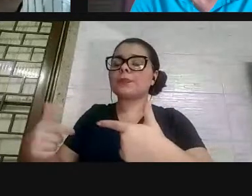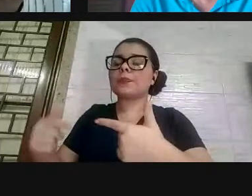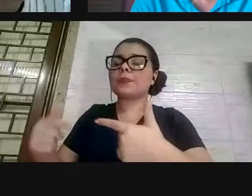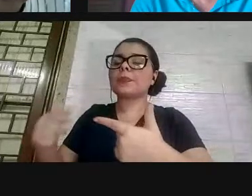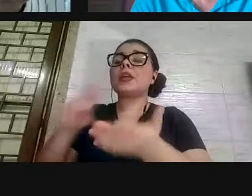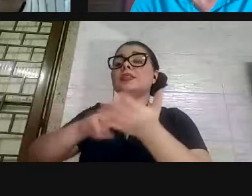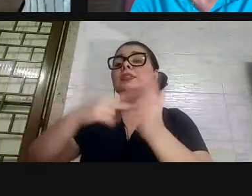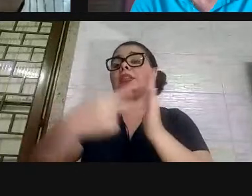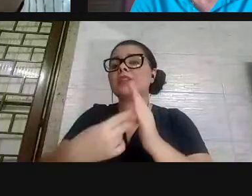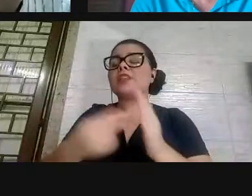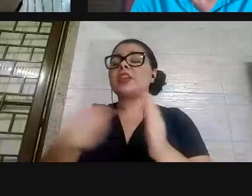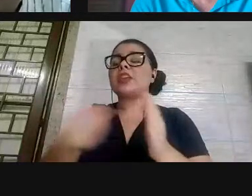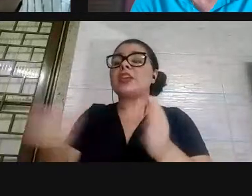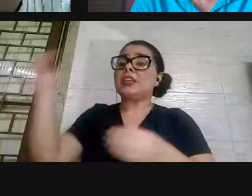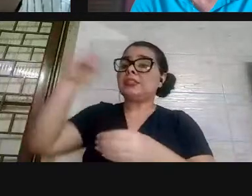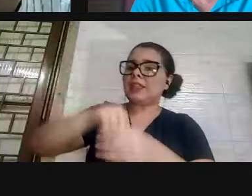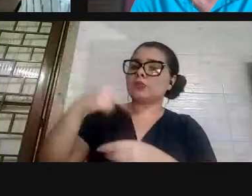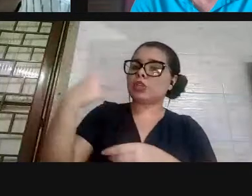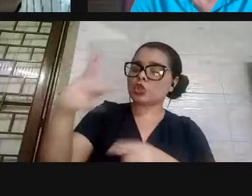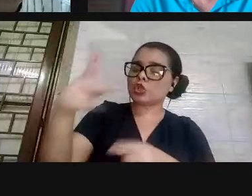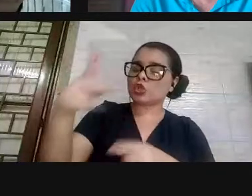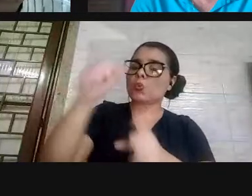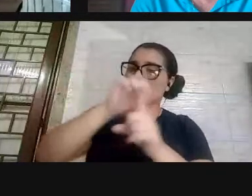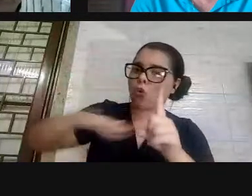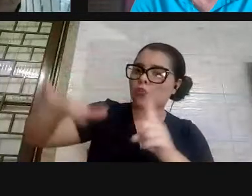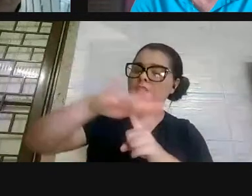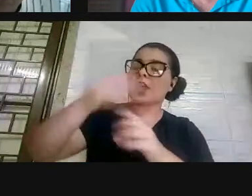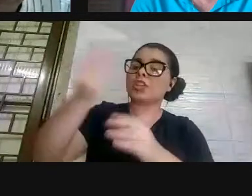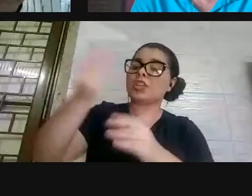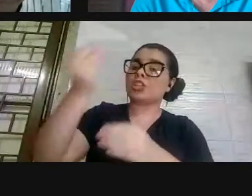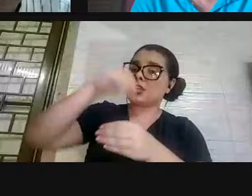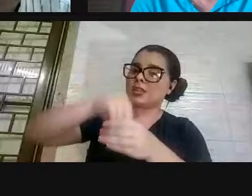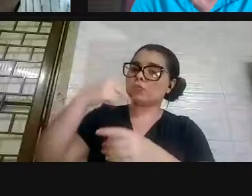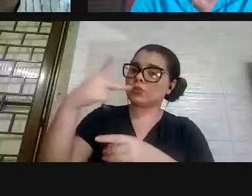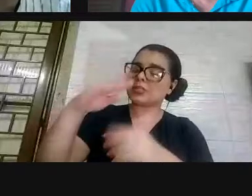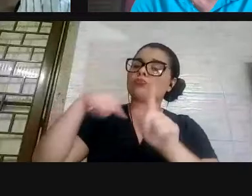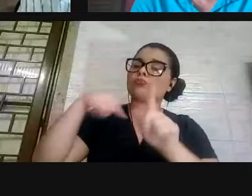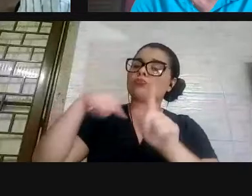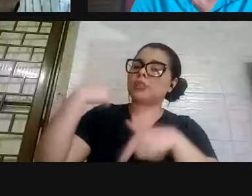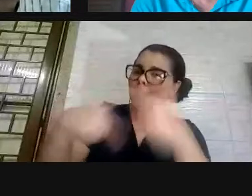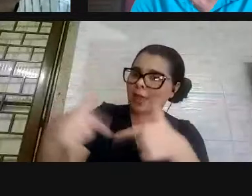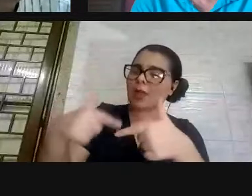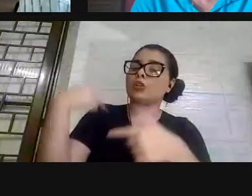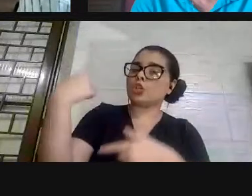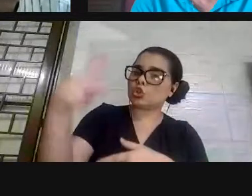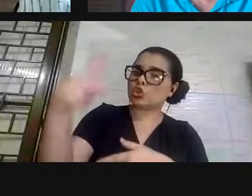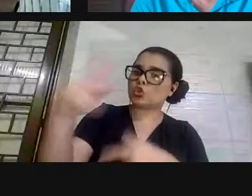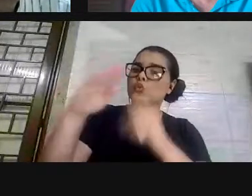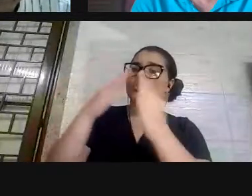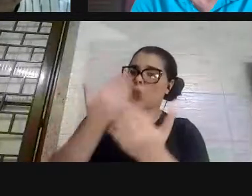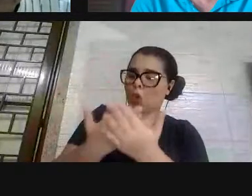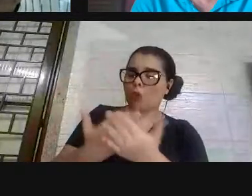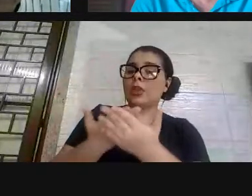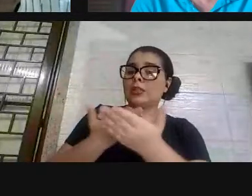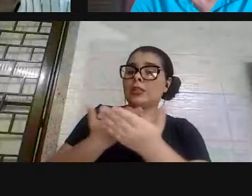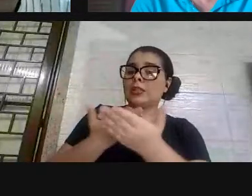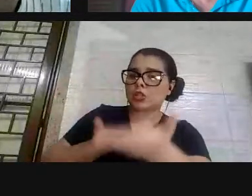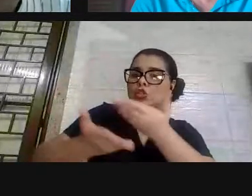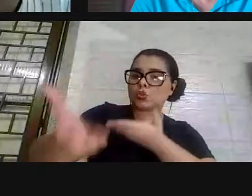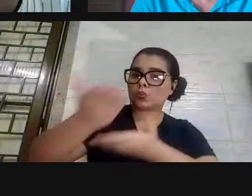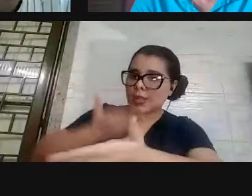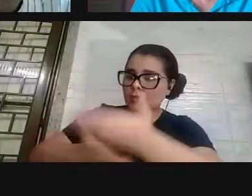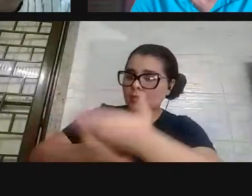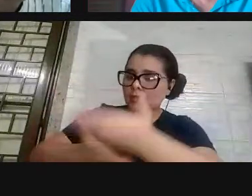que na sua comunidade, no seu local de trabalho, na sua escola, na sua relação de amizade,